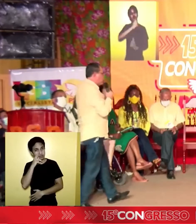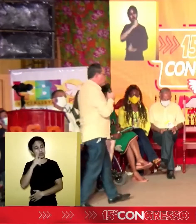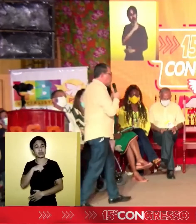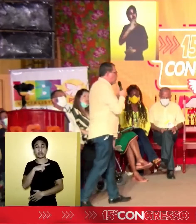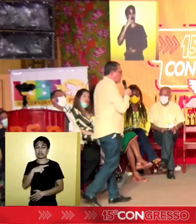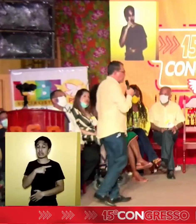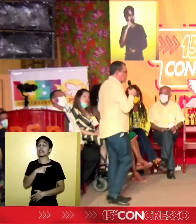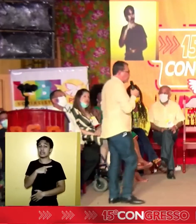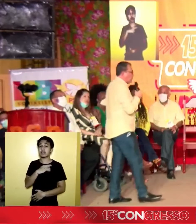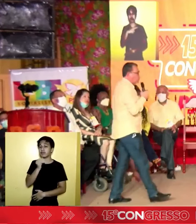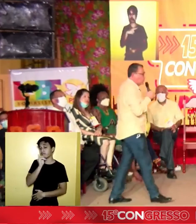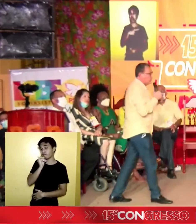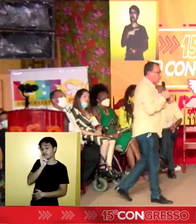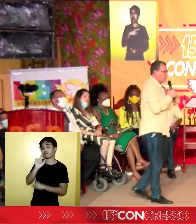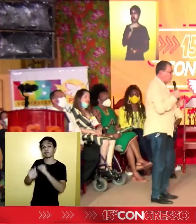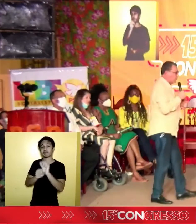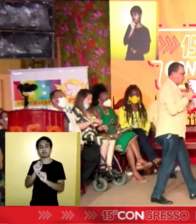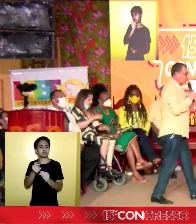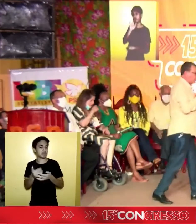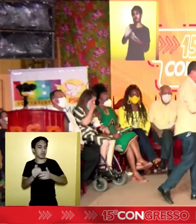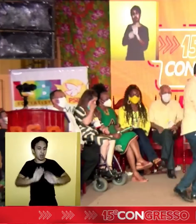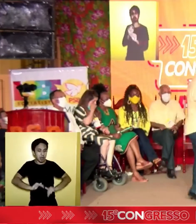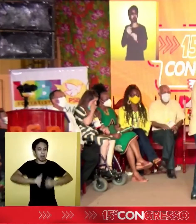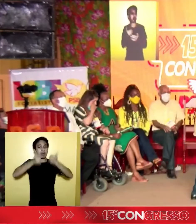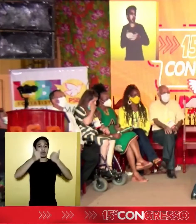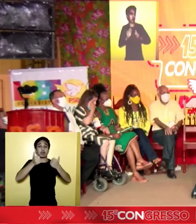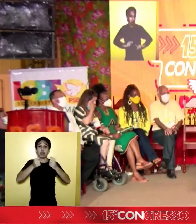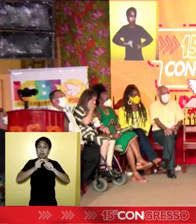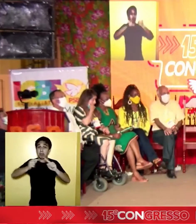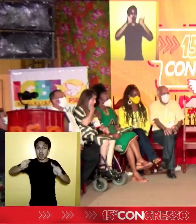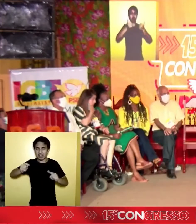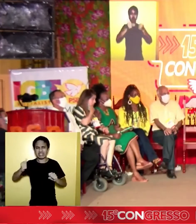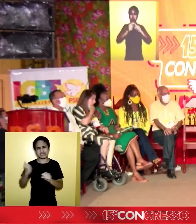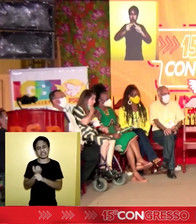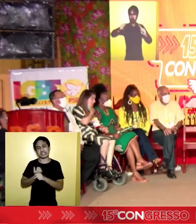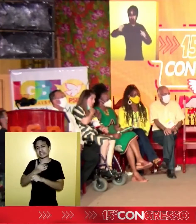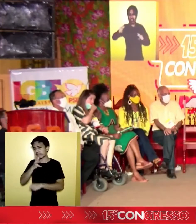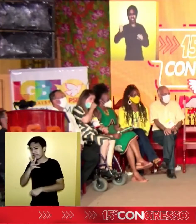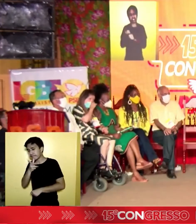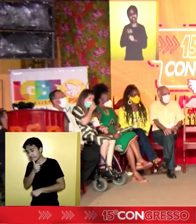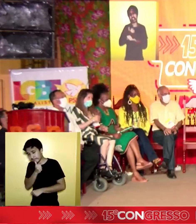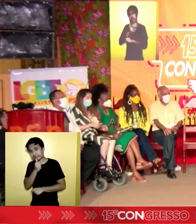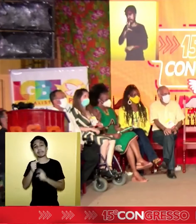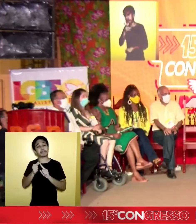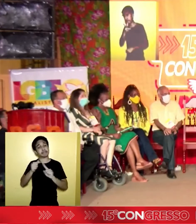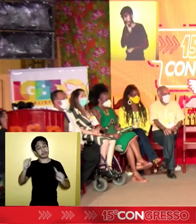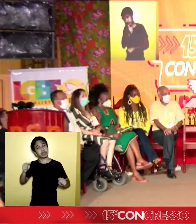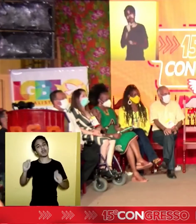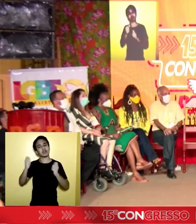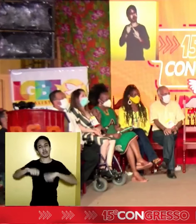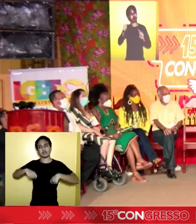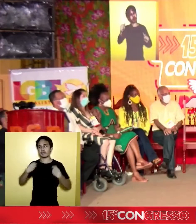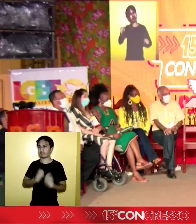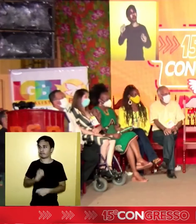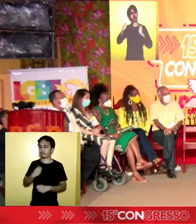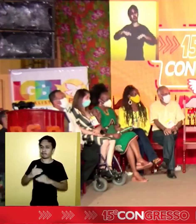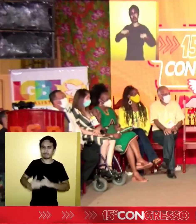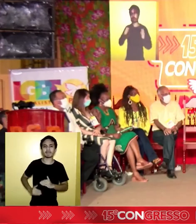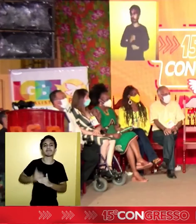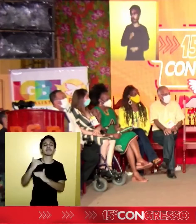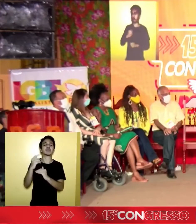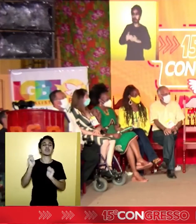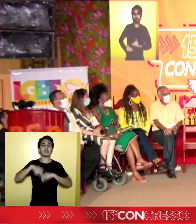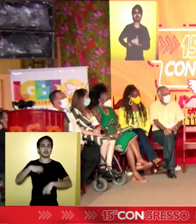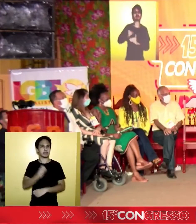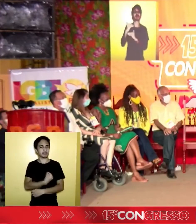já temos muitos exemplos, muitas coisas positivas, mas ainda está por fazer muito mais coisas. Os desafios ainda